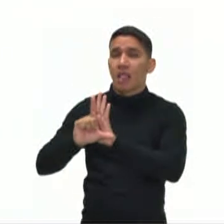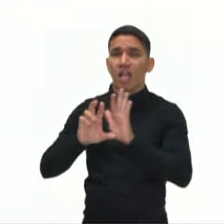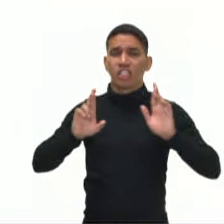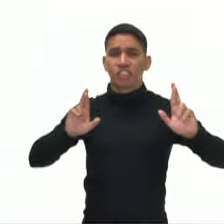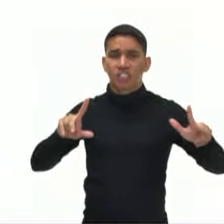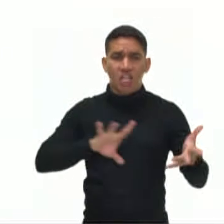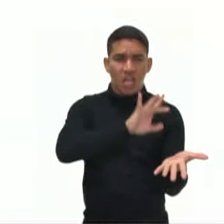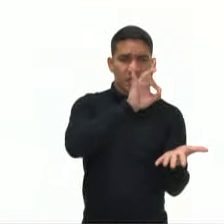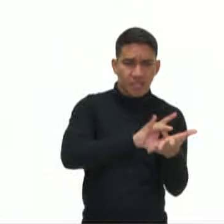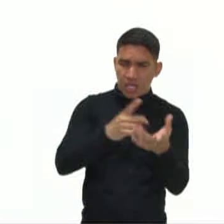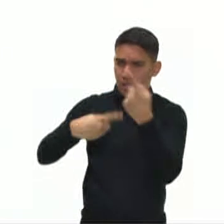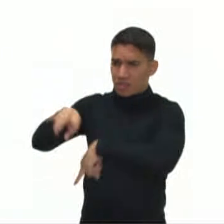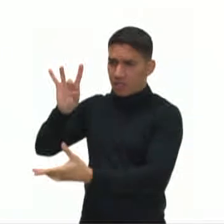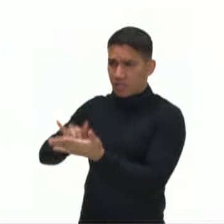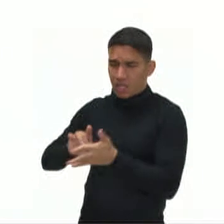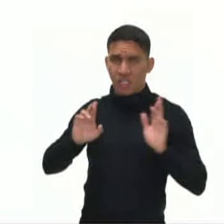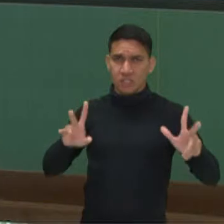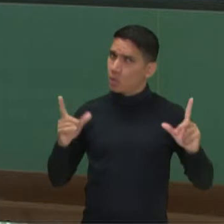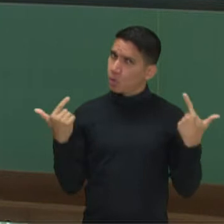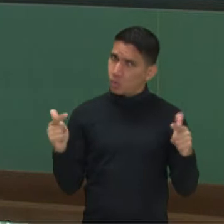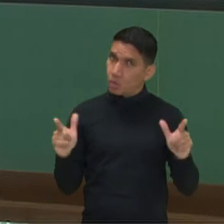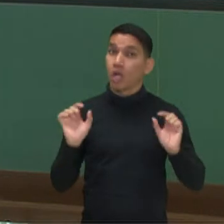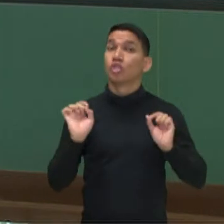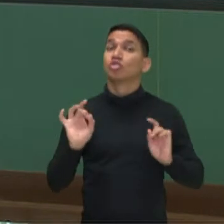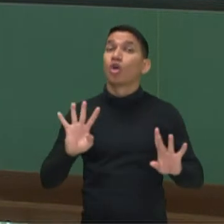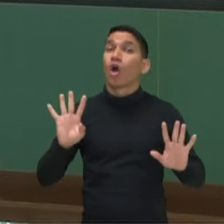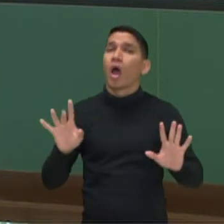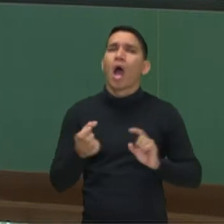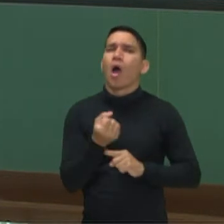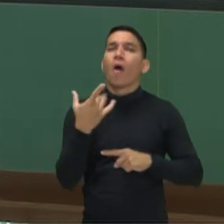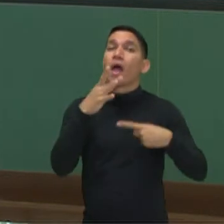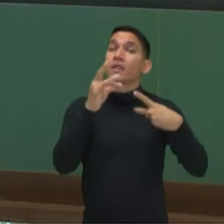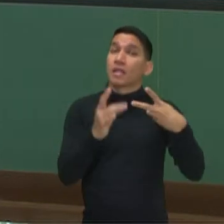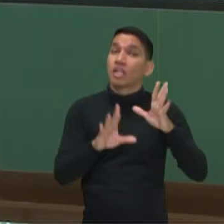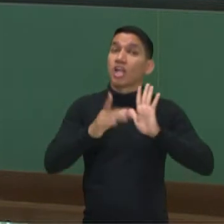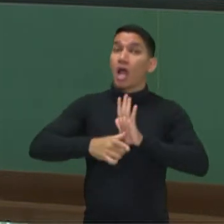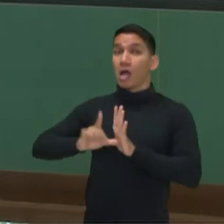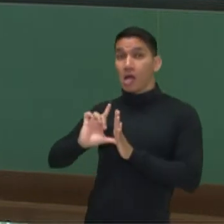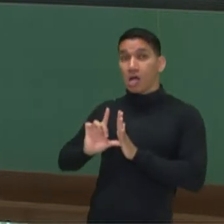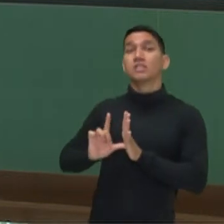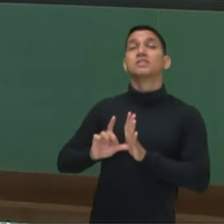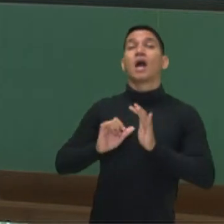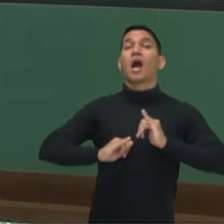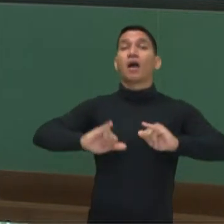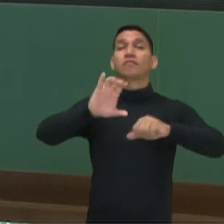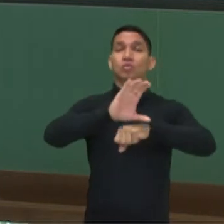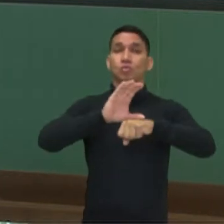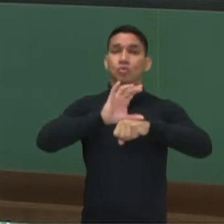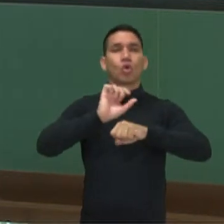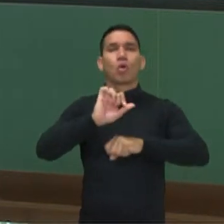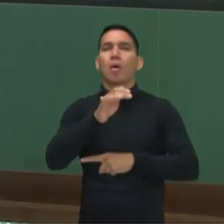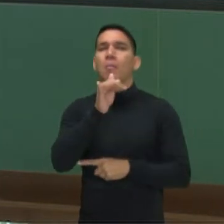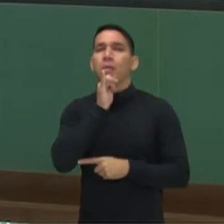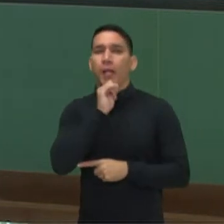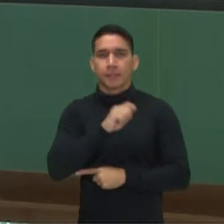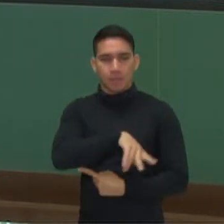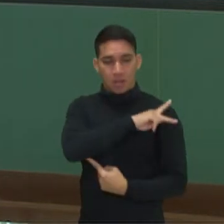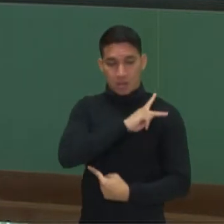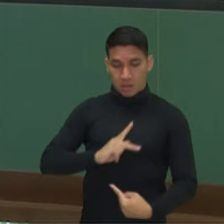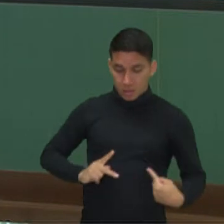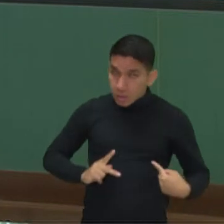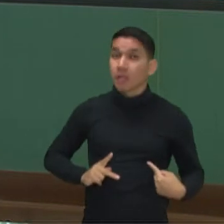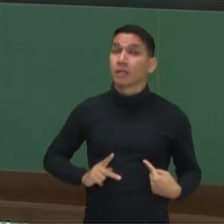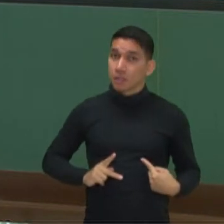naturalizados, salvo nos casos previstos na Constituição, né? O cargo de presidência da